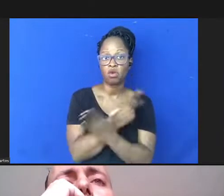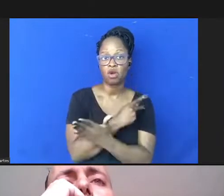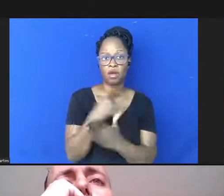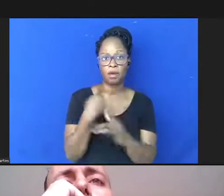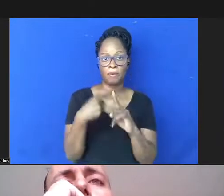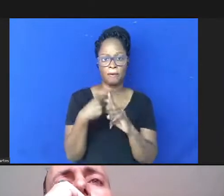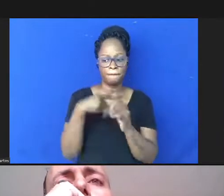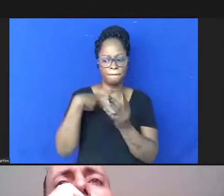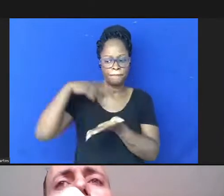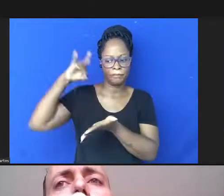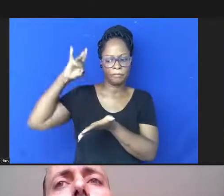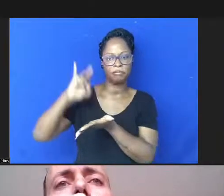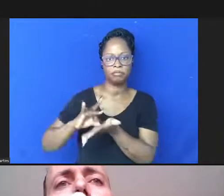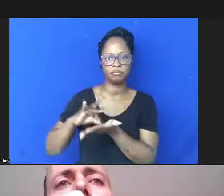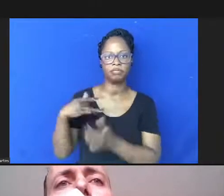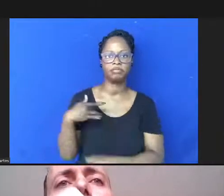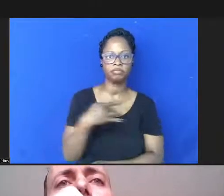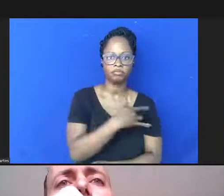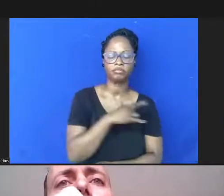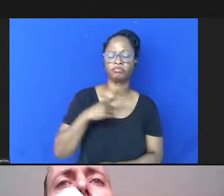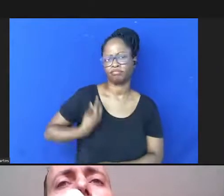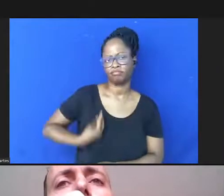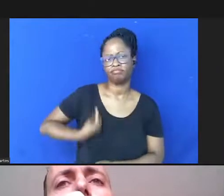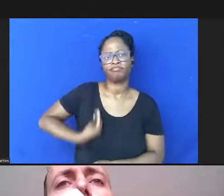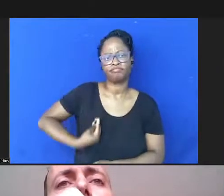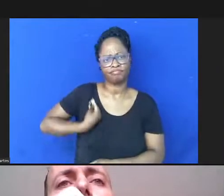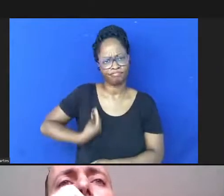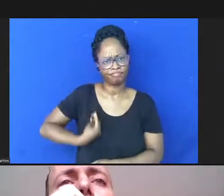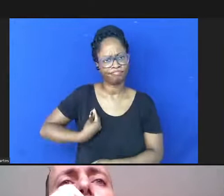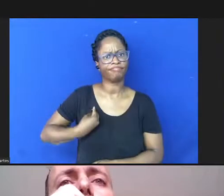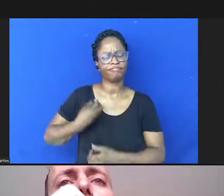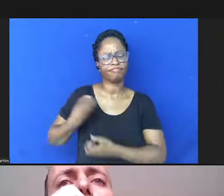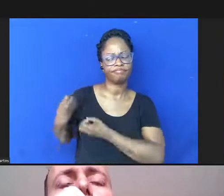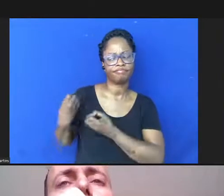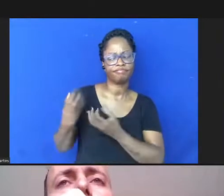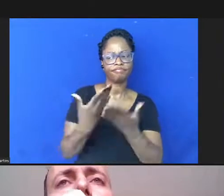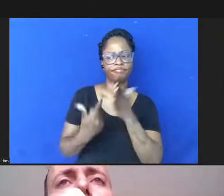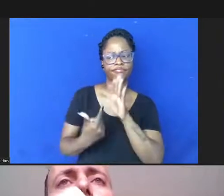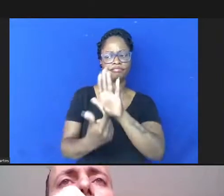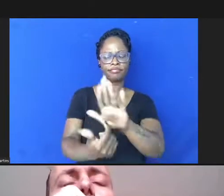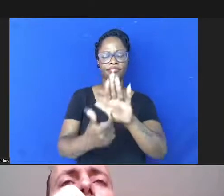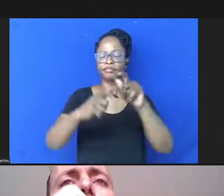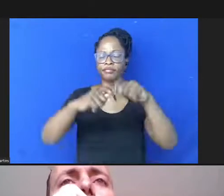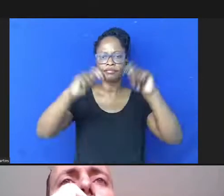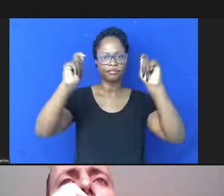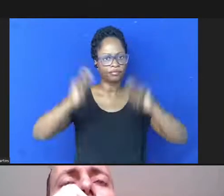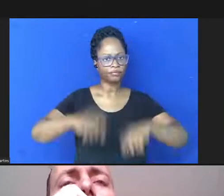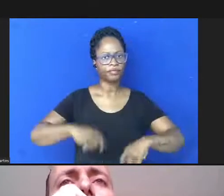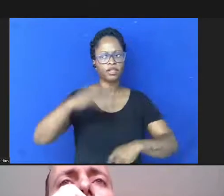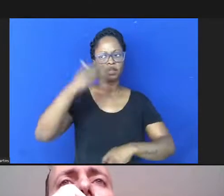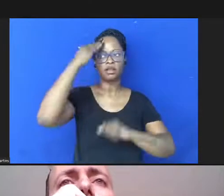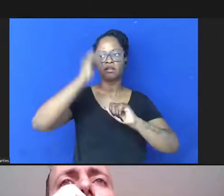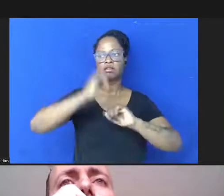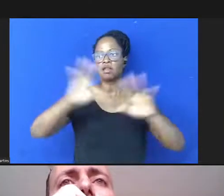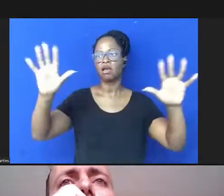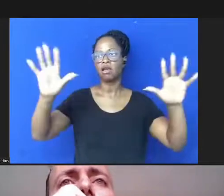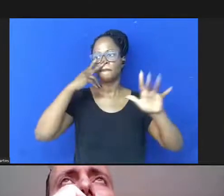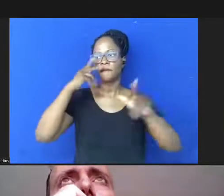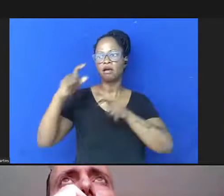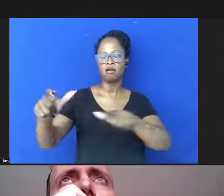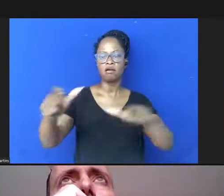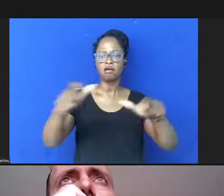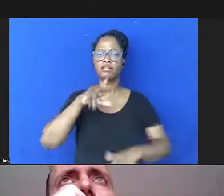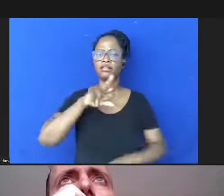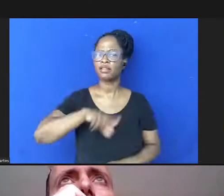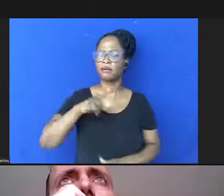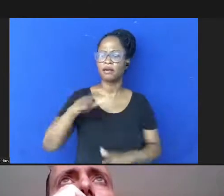realidade de saúde exista ela traz essa possibilidade do entendimento do local e não do